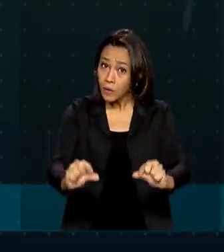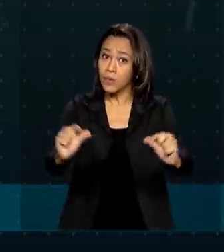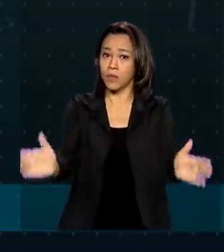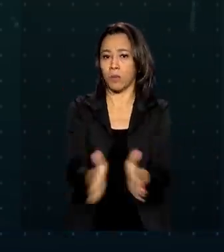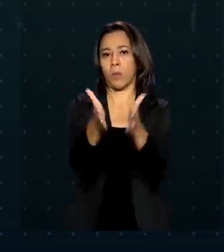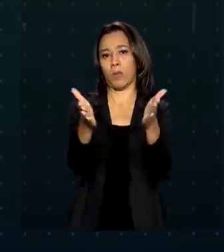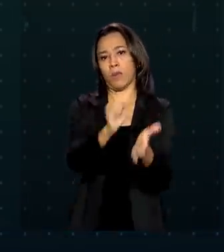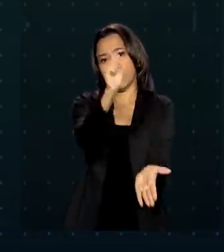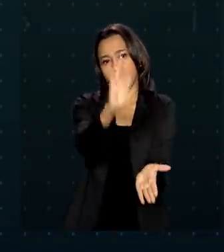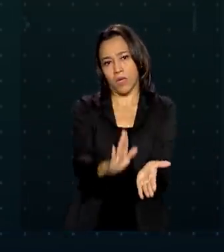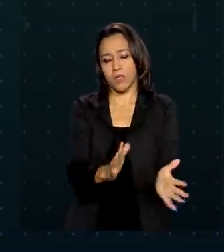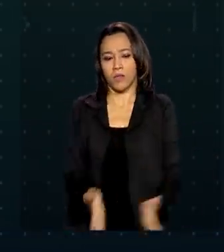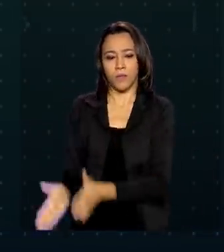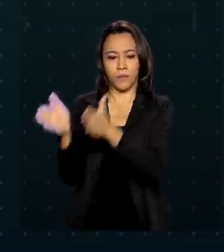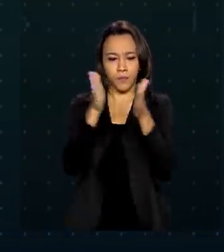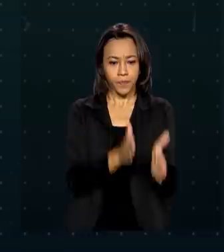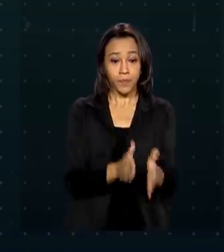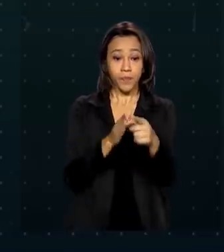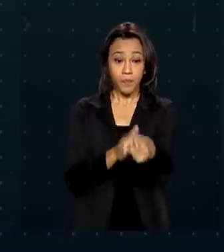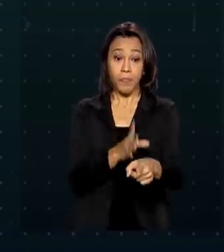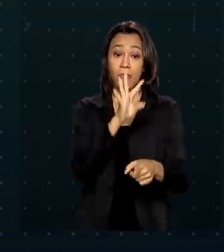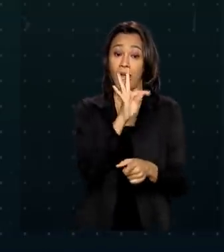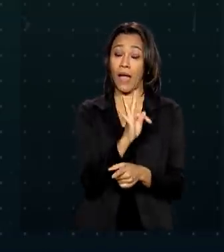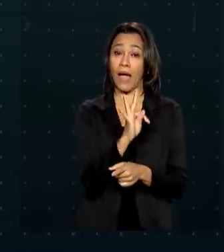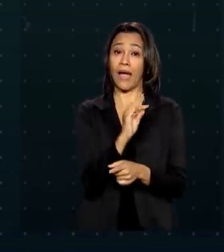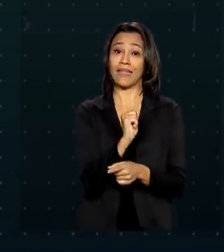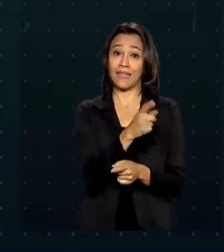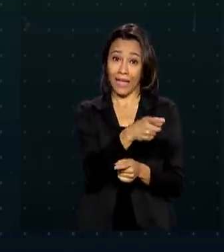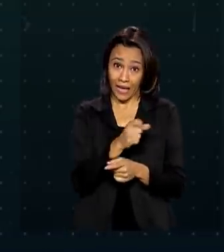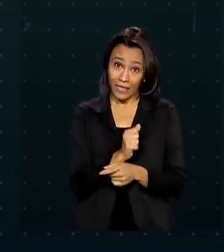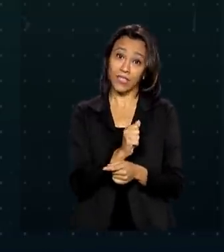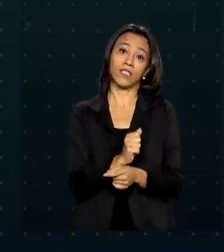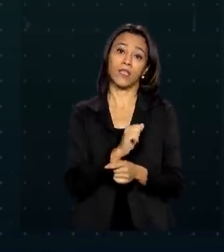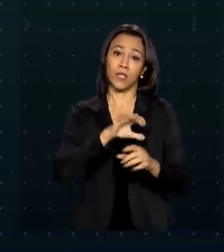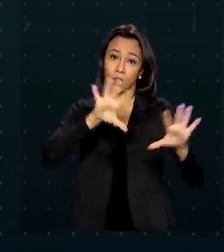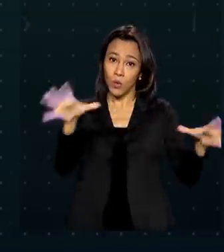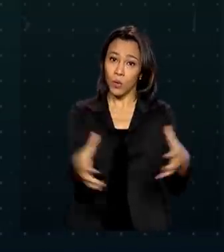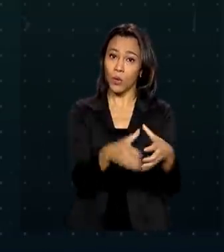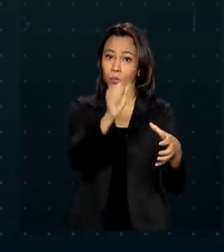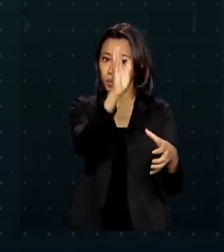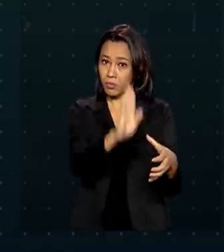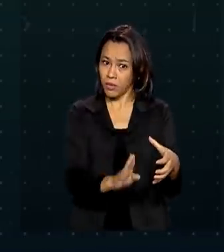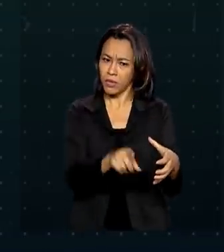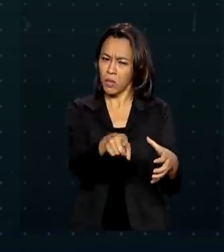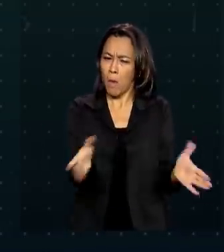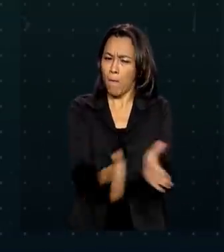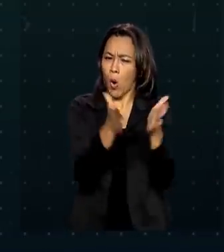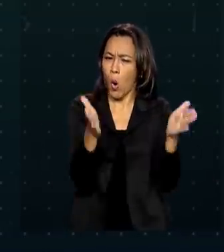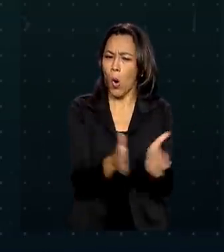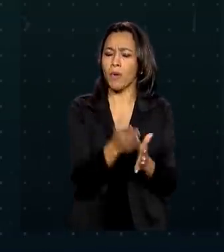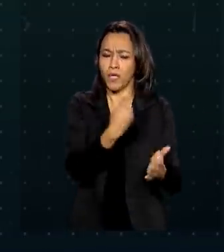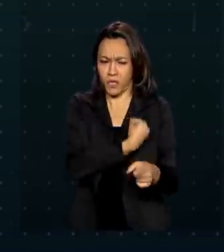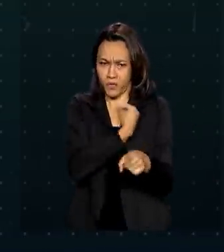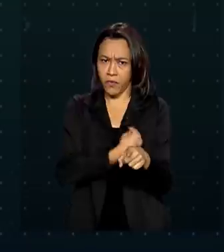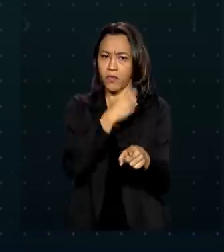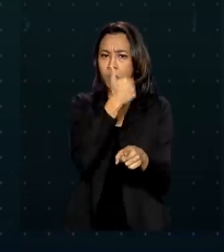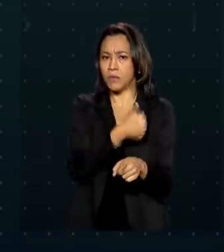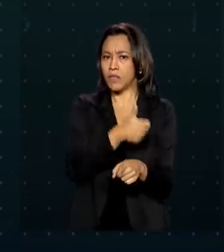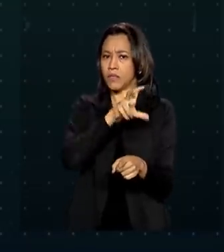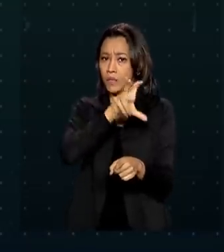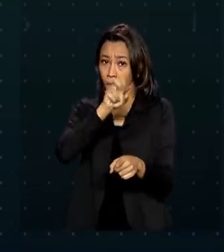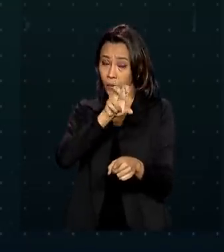A taxa dos brasileiros em extrema pobreza, que sobrevivem com até R$ 154 mensais,